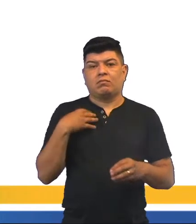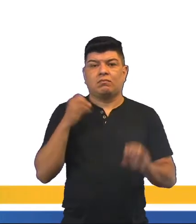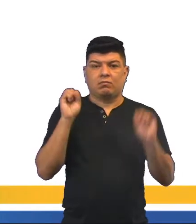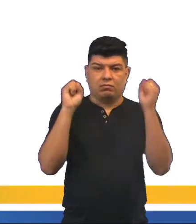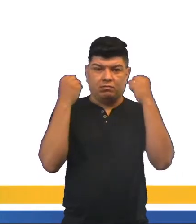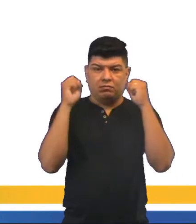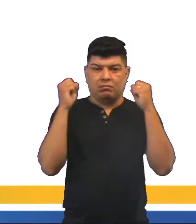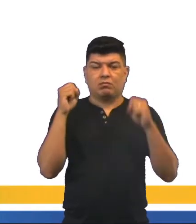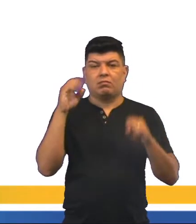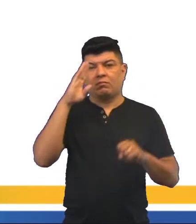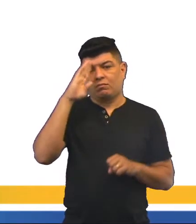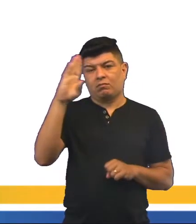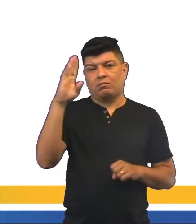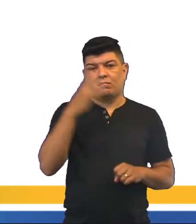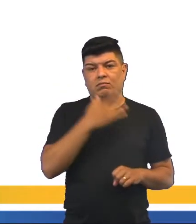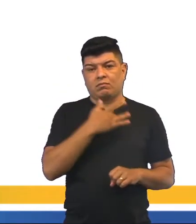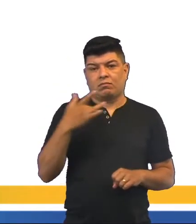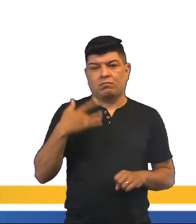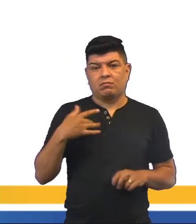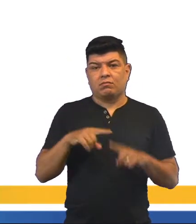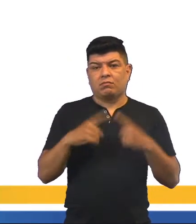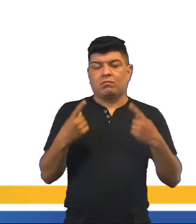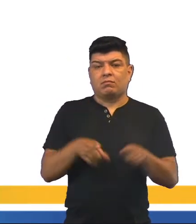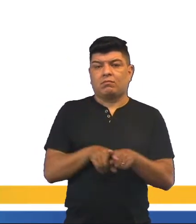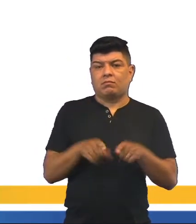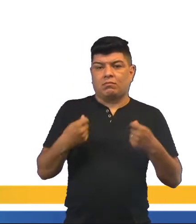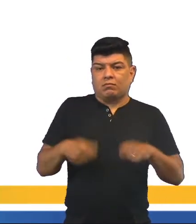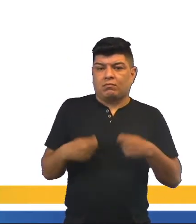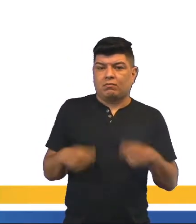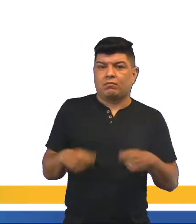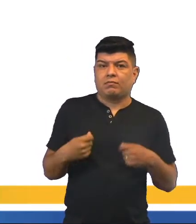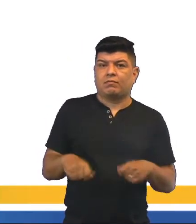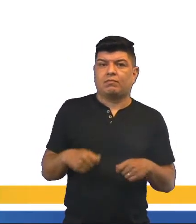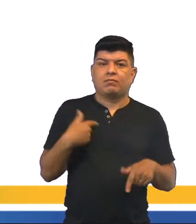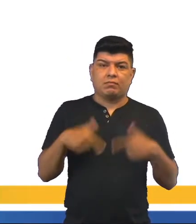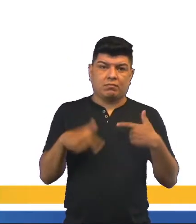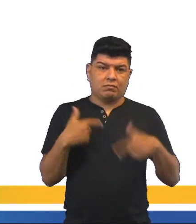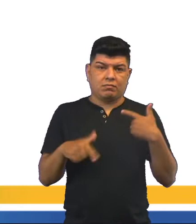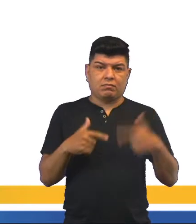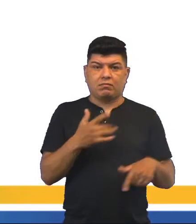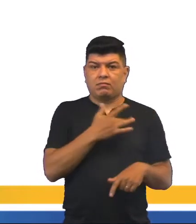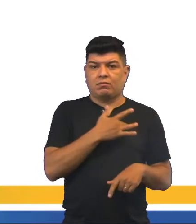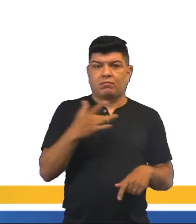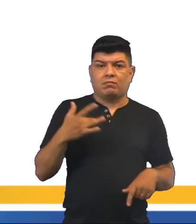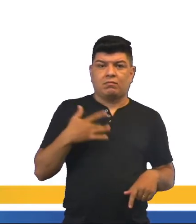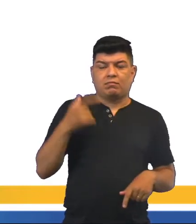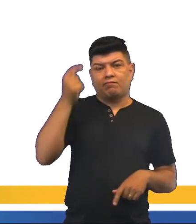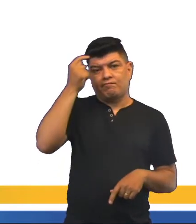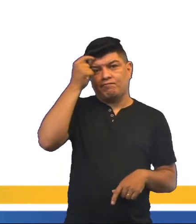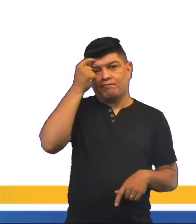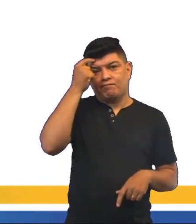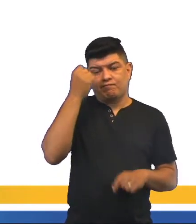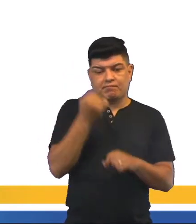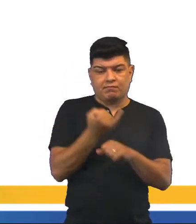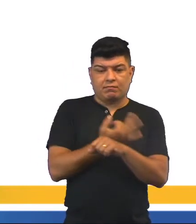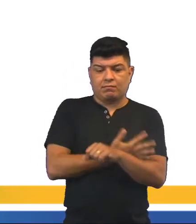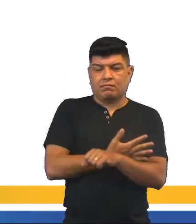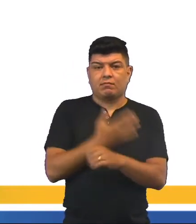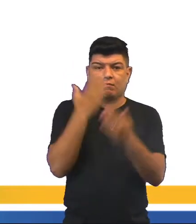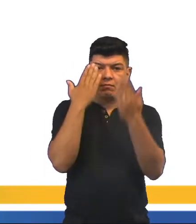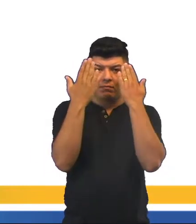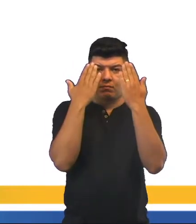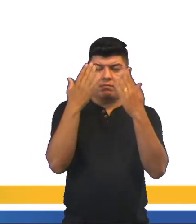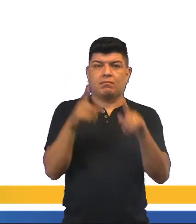físico é essencial para a saúde, né? Mas também é necessário trabalhar a saúde mental, emocional e